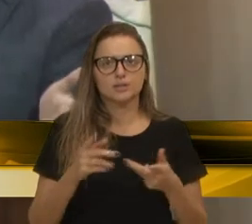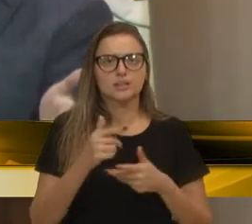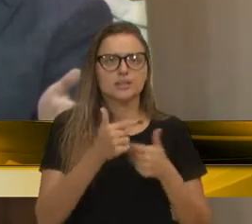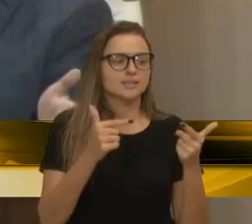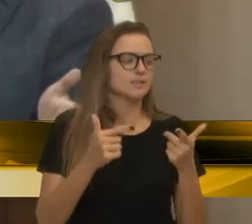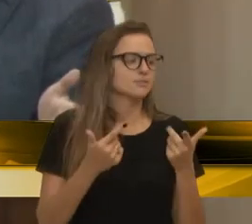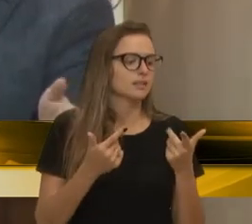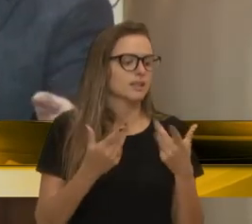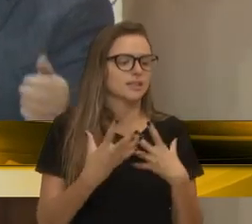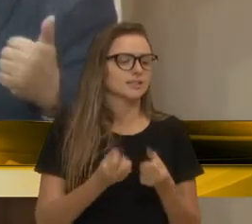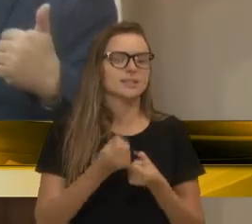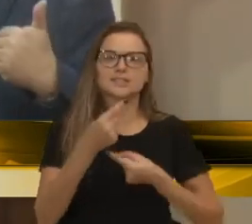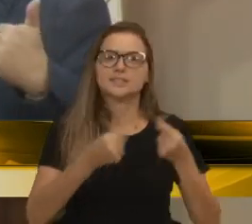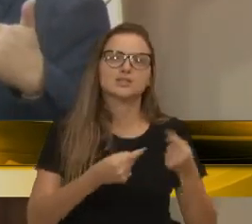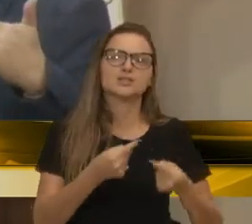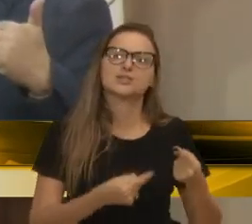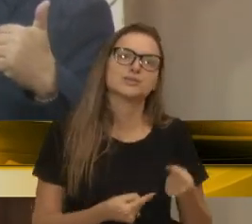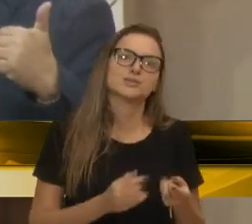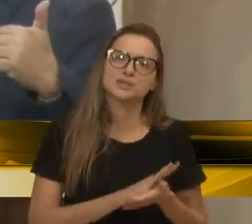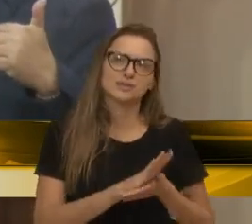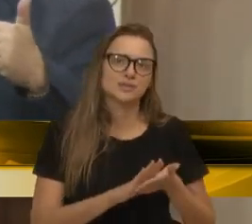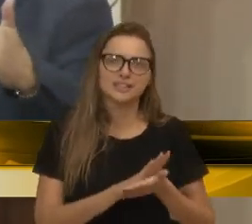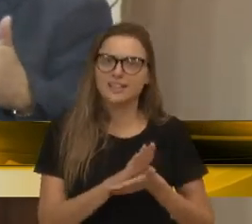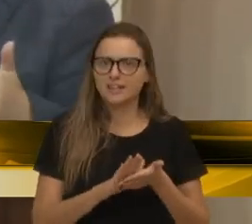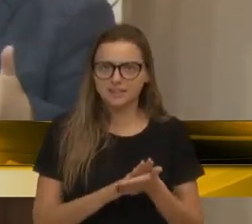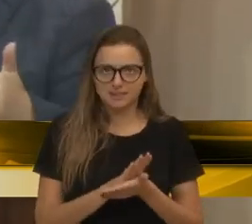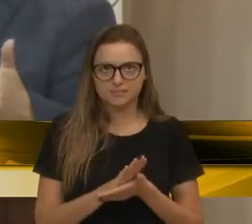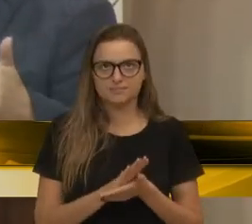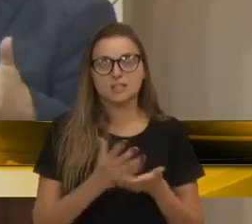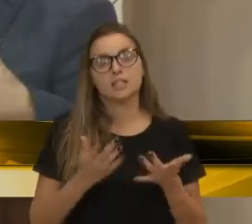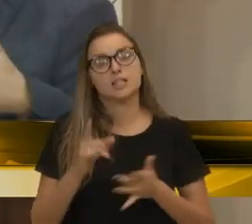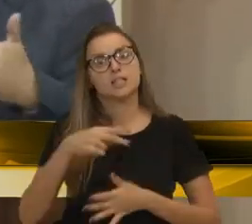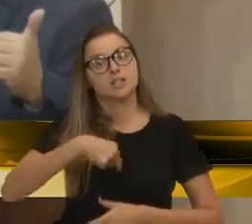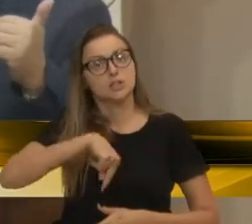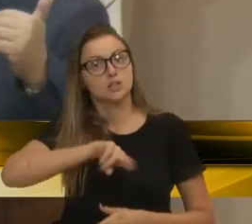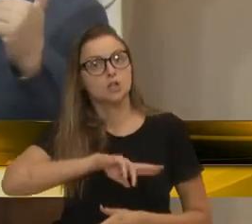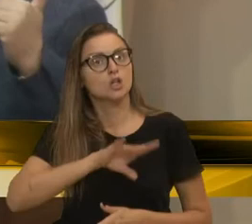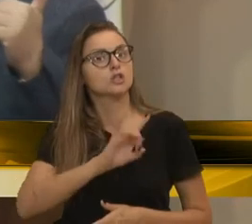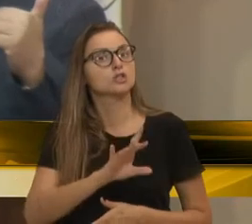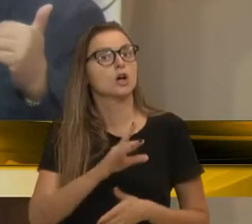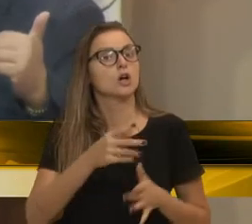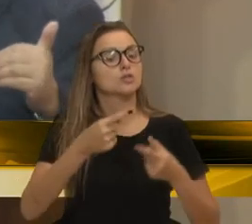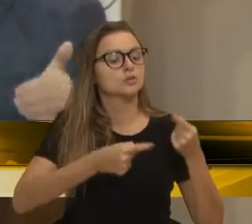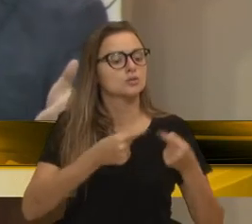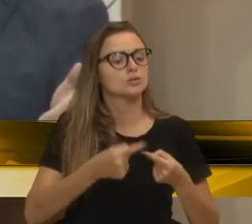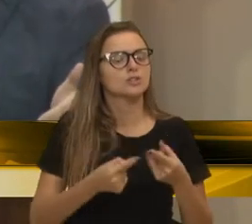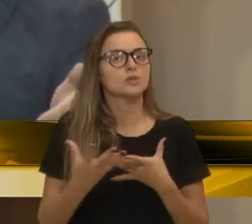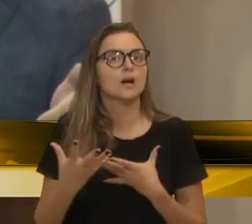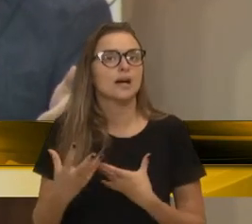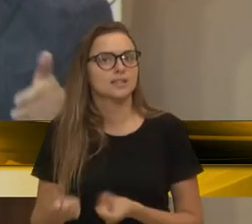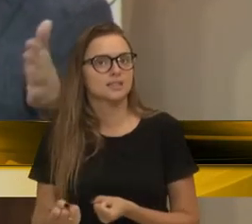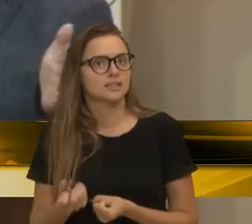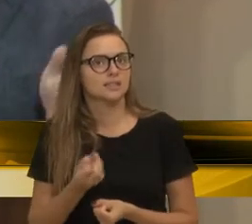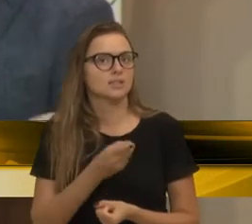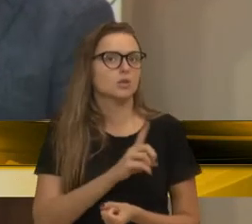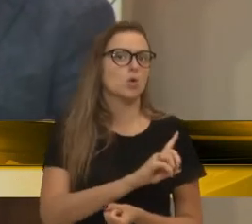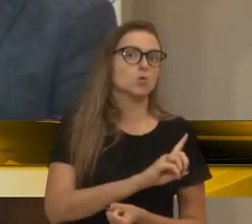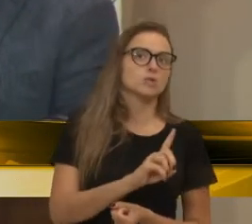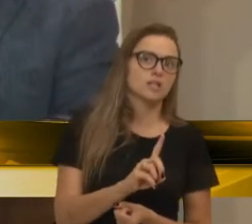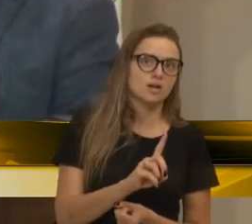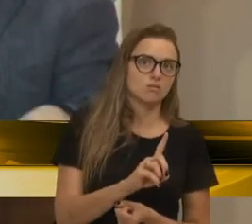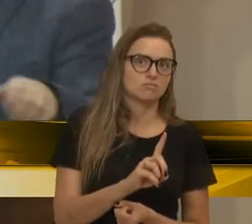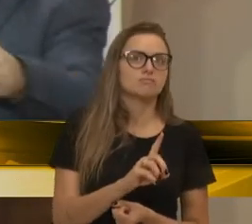discussão. E nós estamos discutindo aqui apenas a admissibilidade do pedido. Nós não estamos,